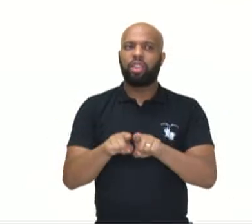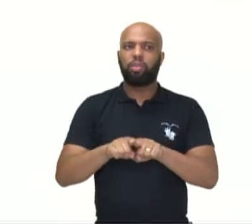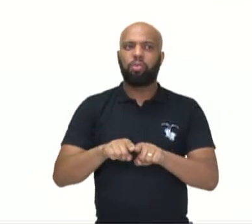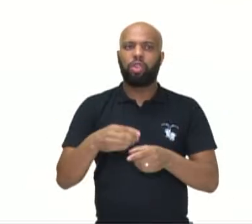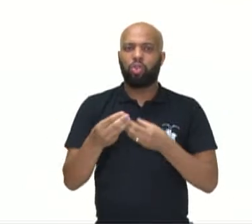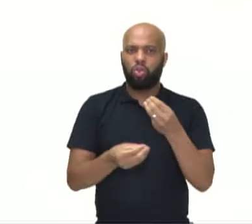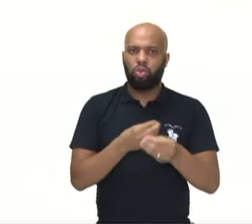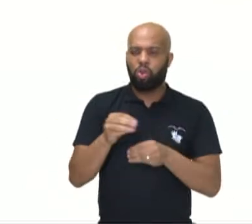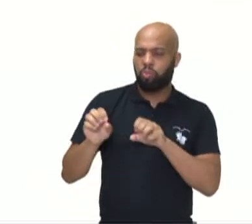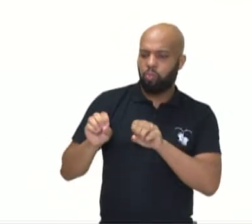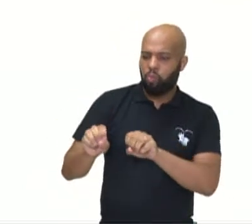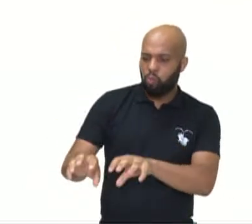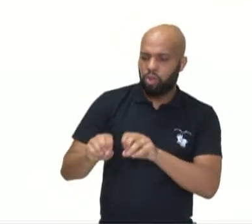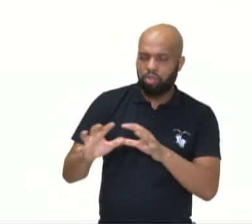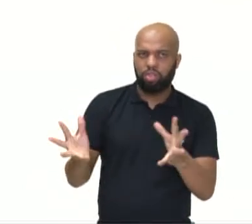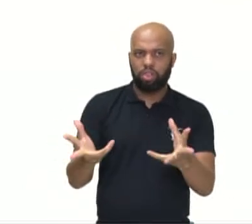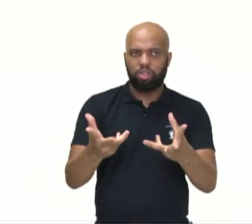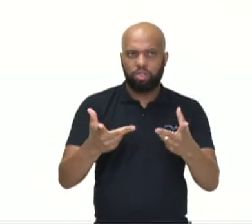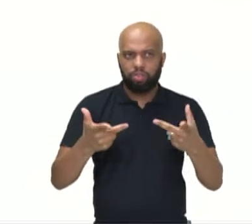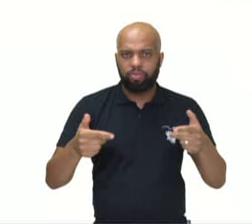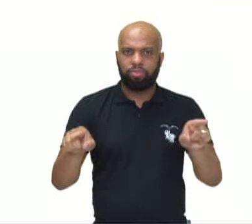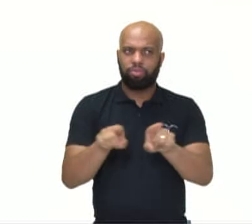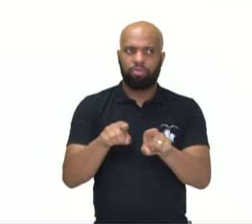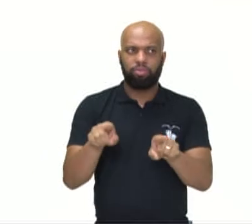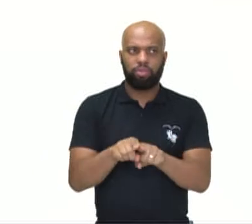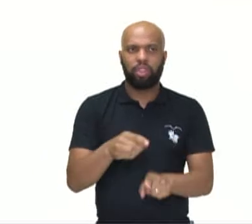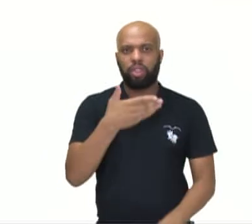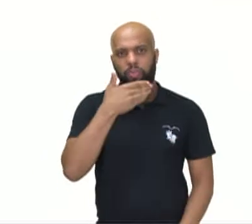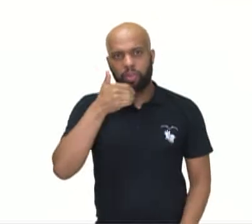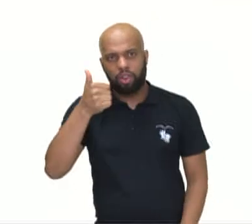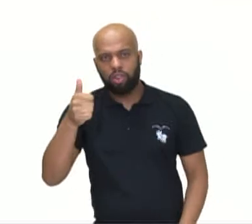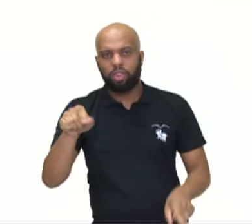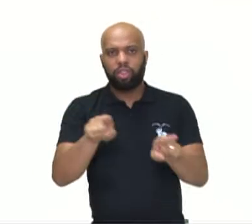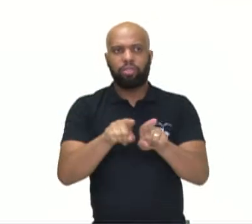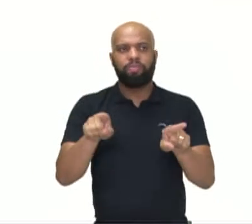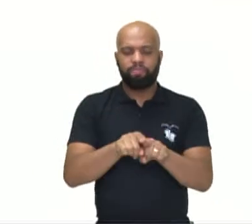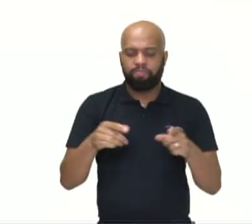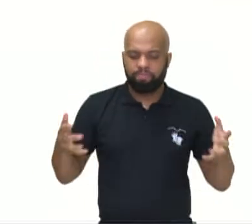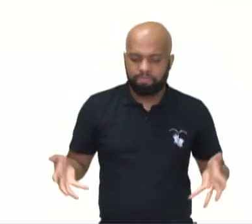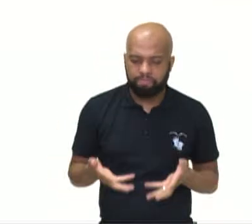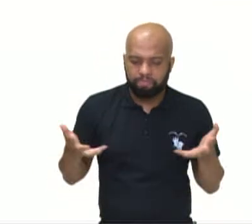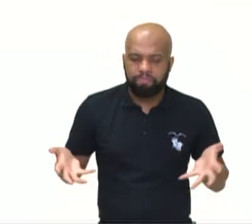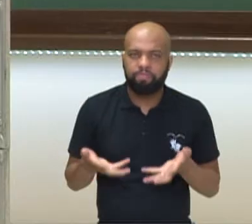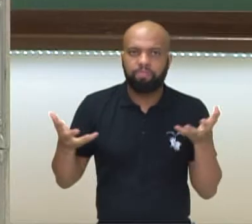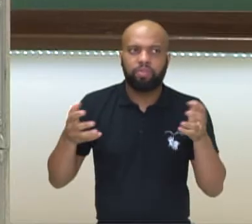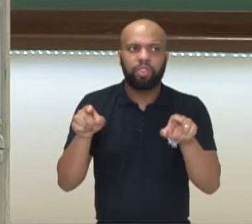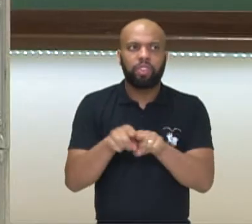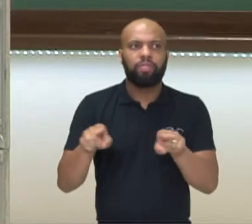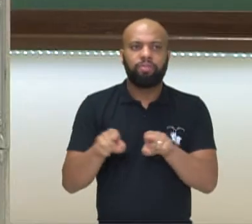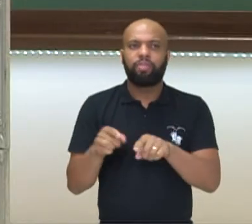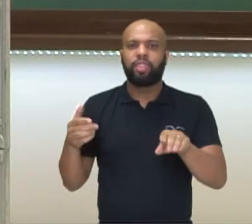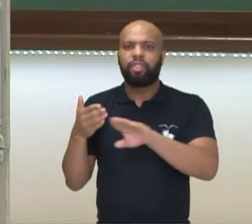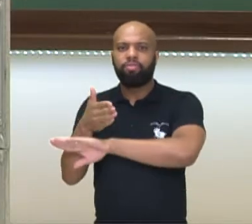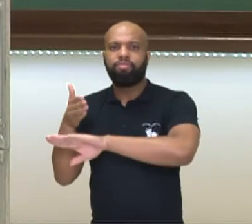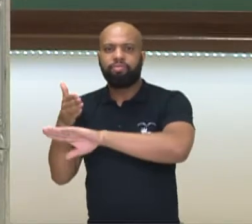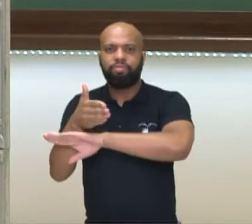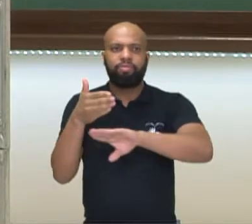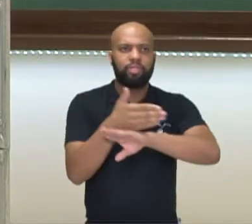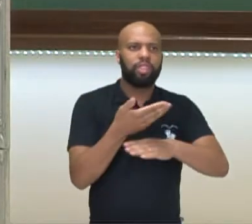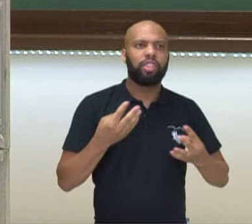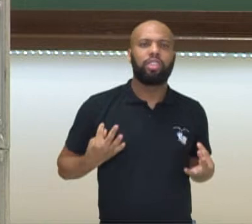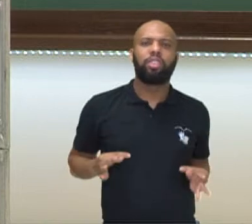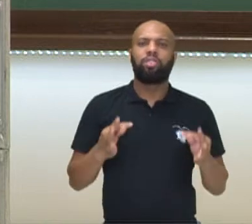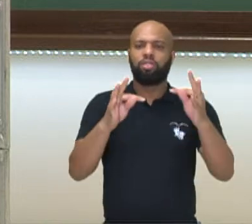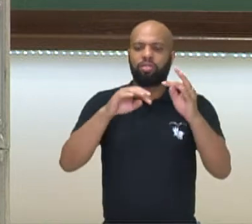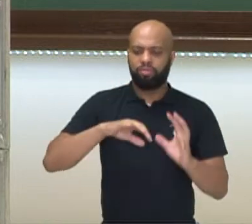escola de qualidade, a melhoria e o favorecimento ao acesso e às tecnologias